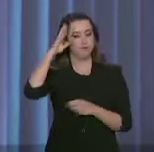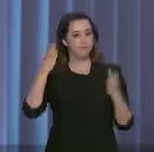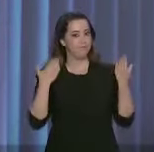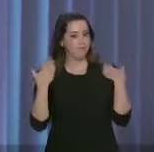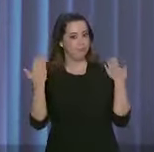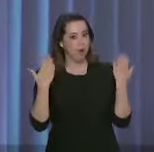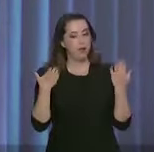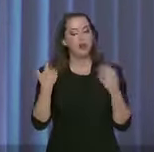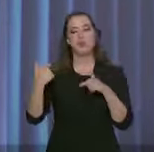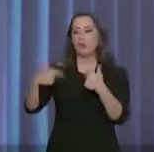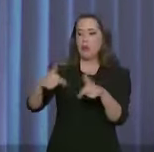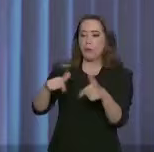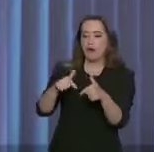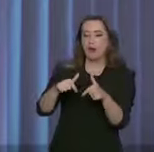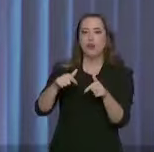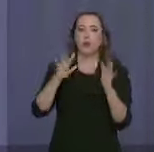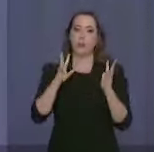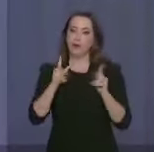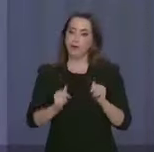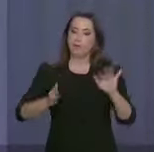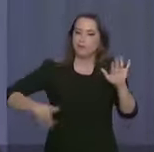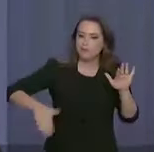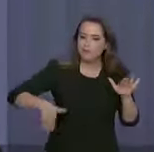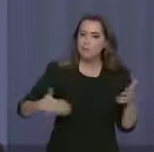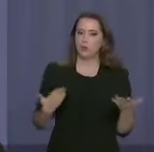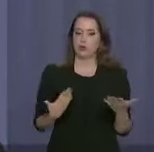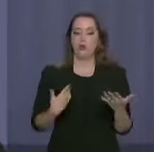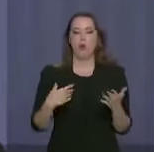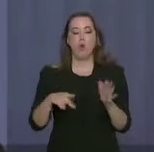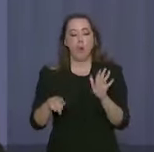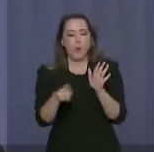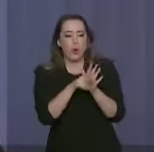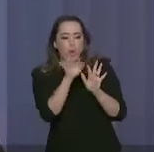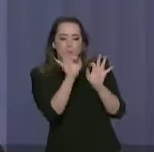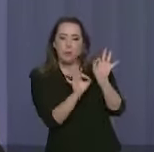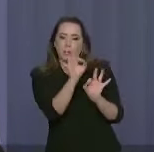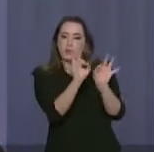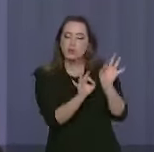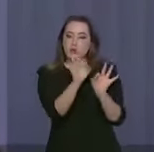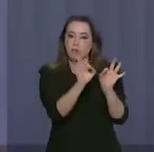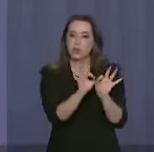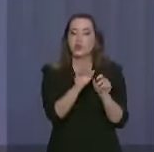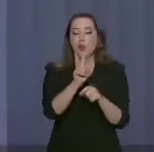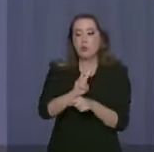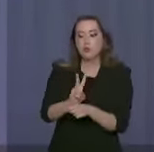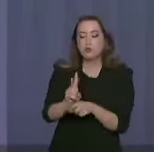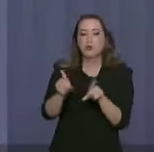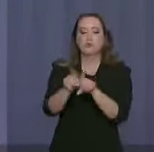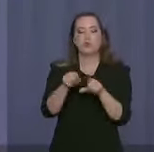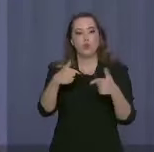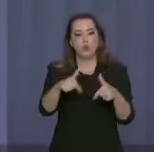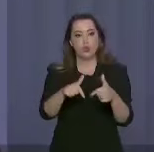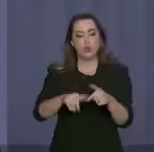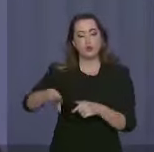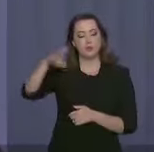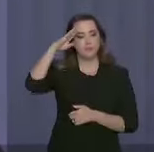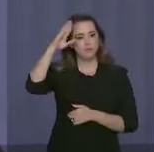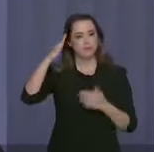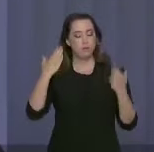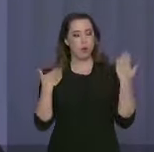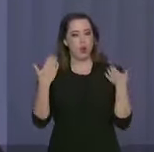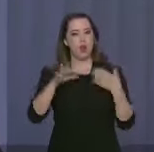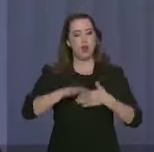para retirada do óleo encontrado nas praias. Seguindo a orientação prevista no Plano Nacional de Contingência, foi designada a Marinha do Brasil para